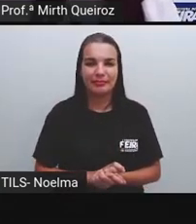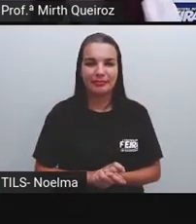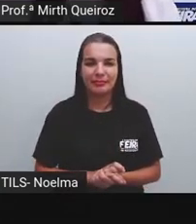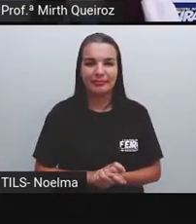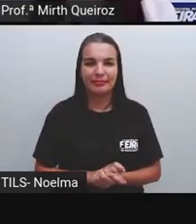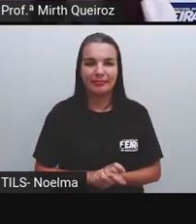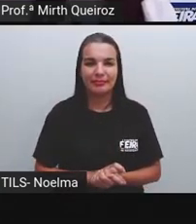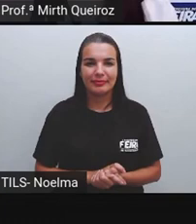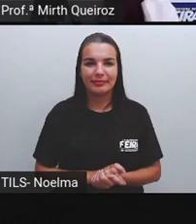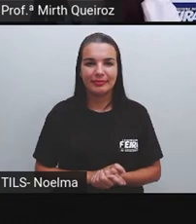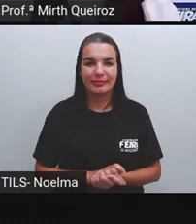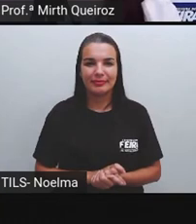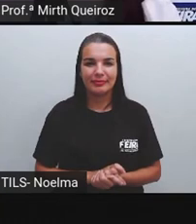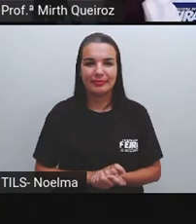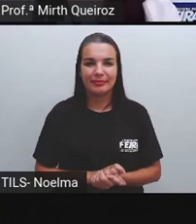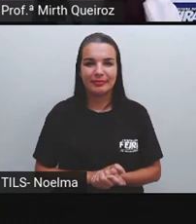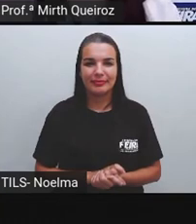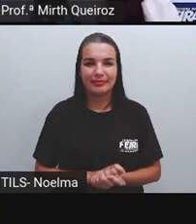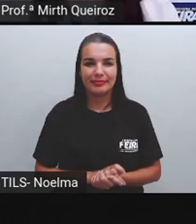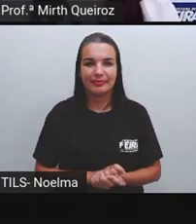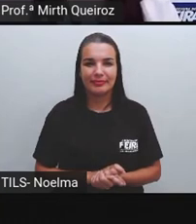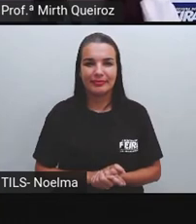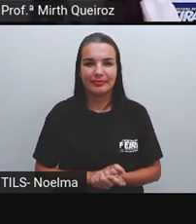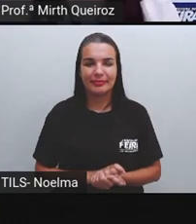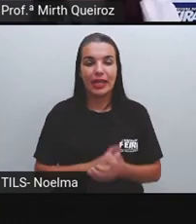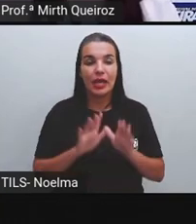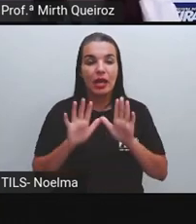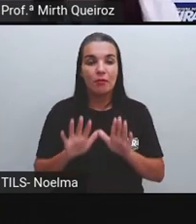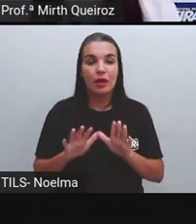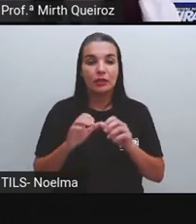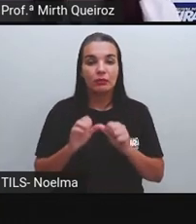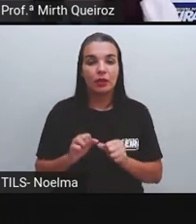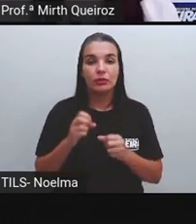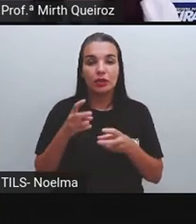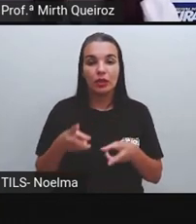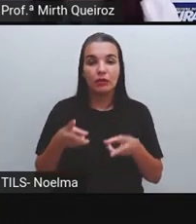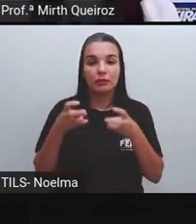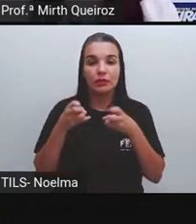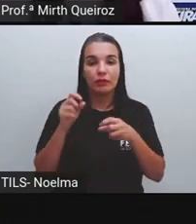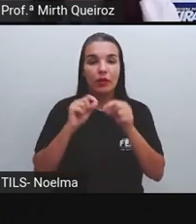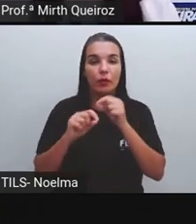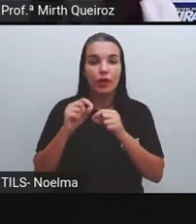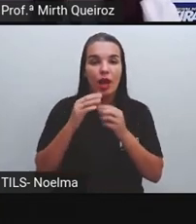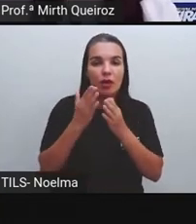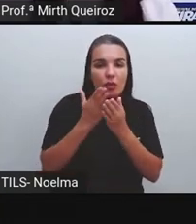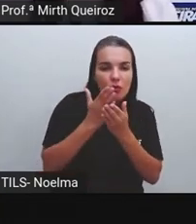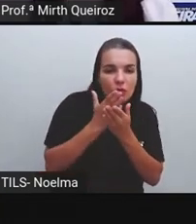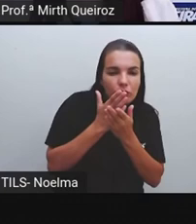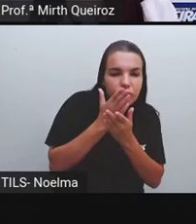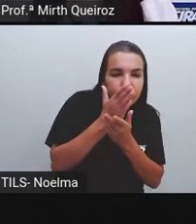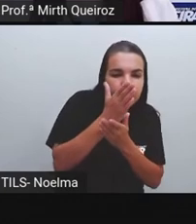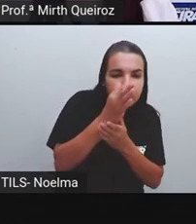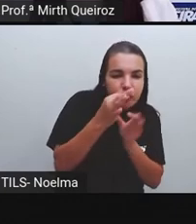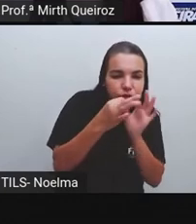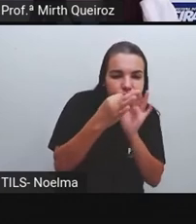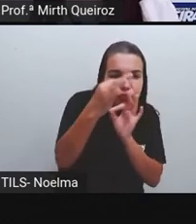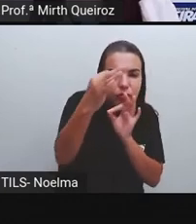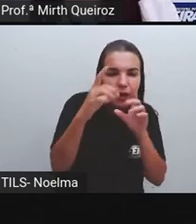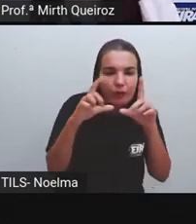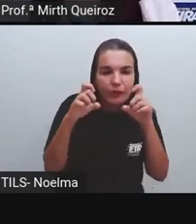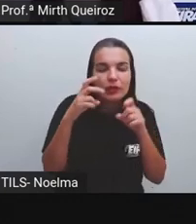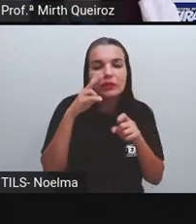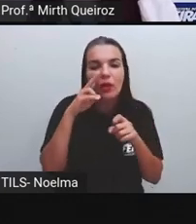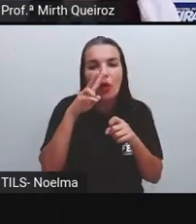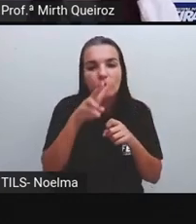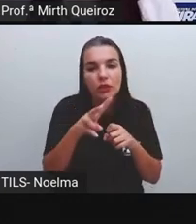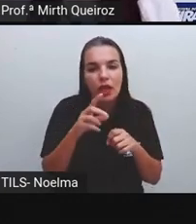Avenida Getúlio Vargas. Mas vocês podem observar que ao fundo da primeira foto, embora esteja aí em preto e branco,